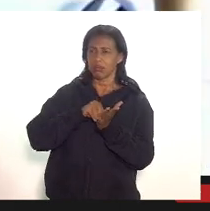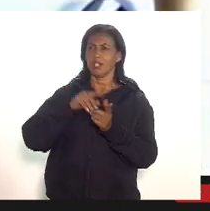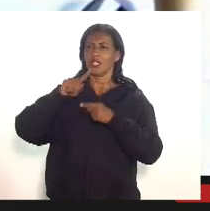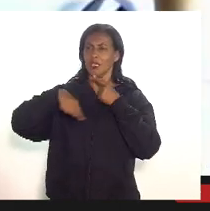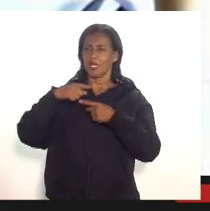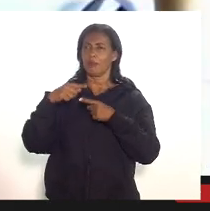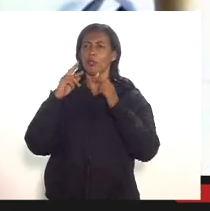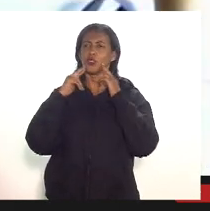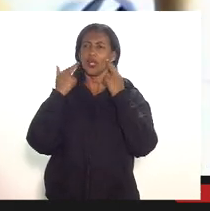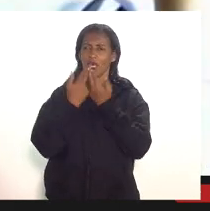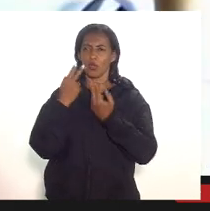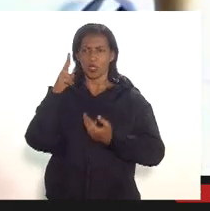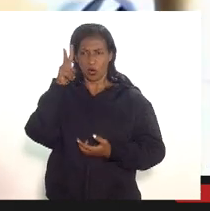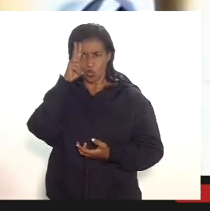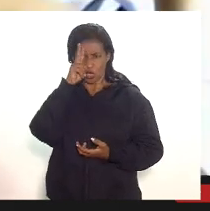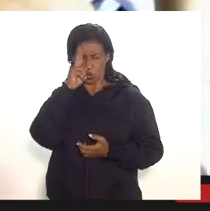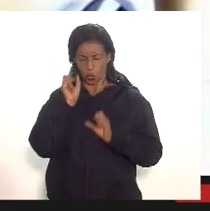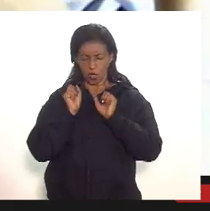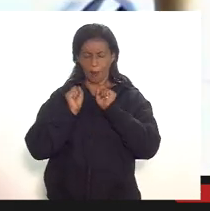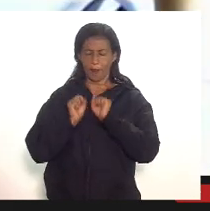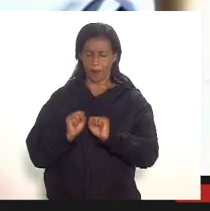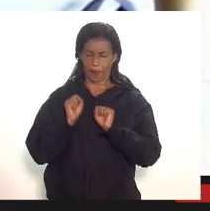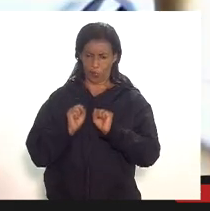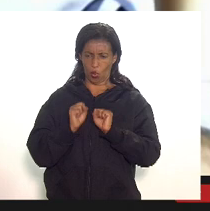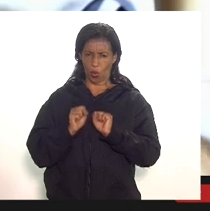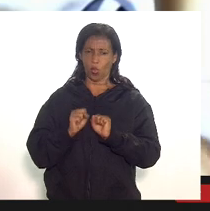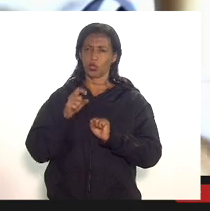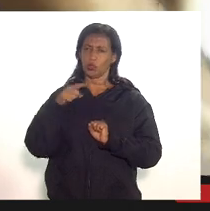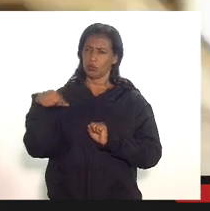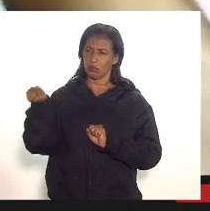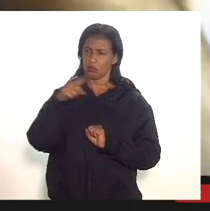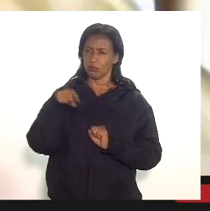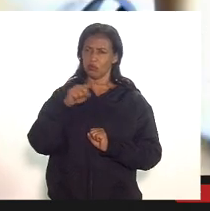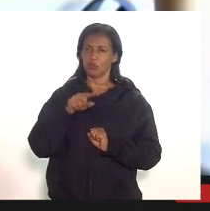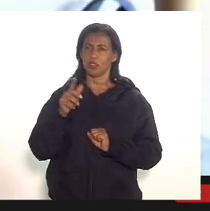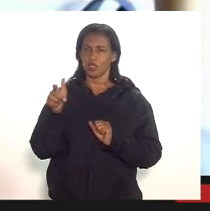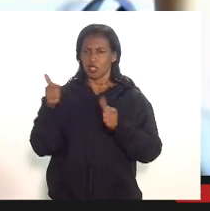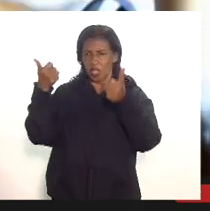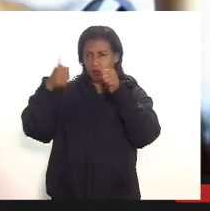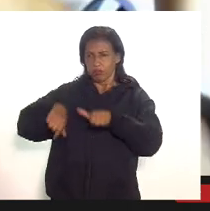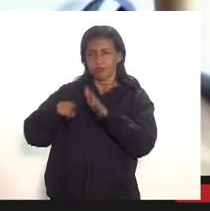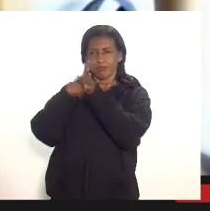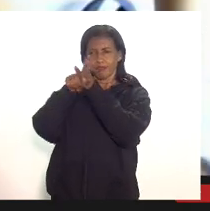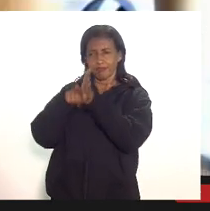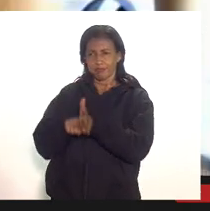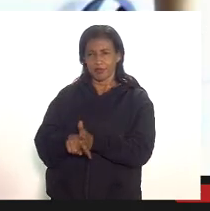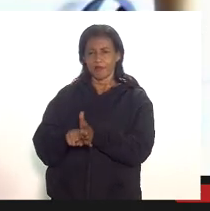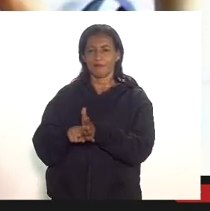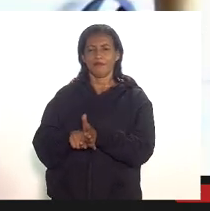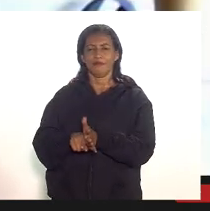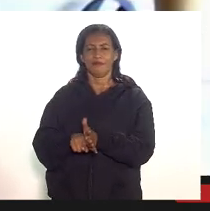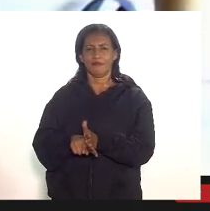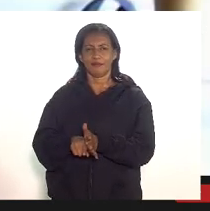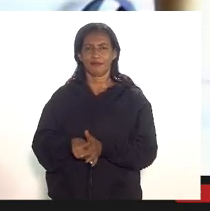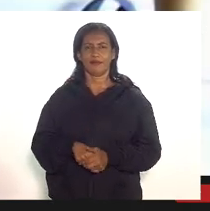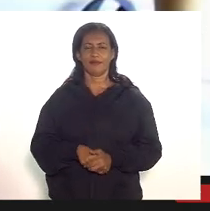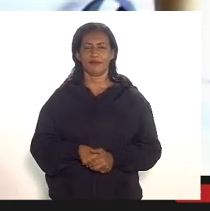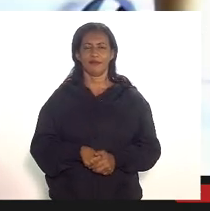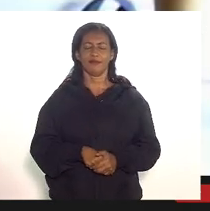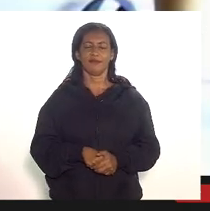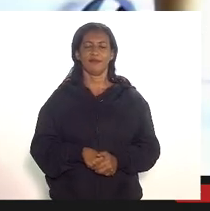seria muito positivo pela prática que os senhores têm de fazer auditoria o que os senhores mais fazem é